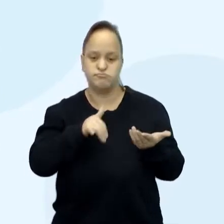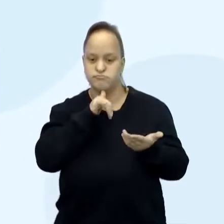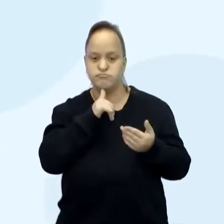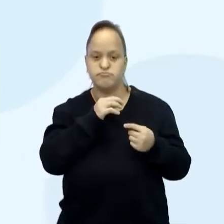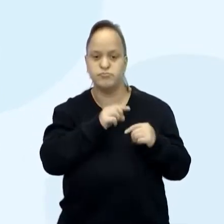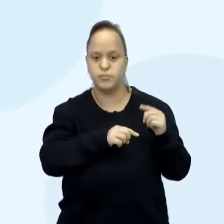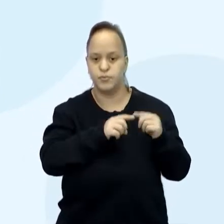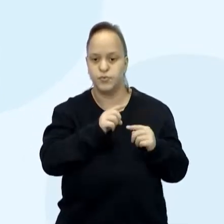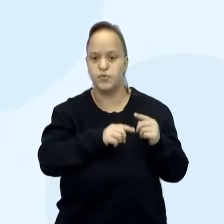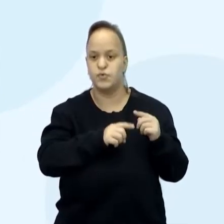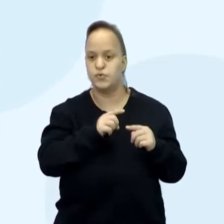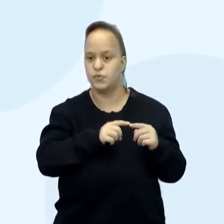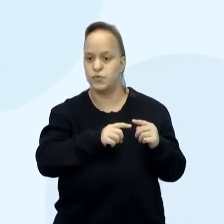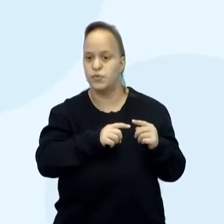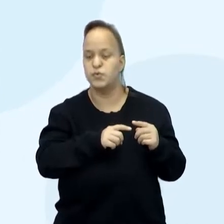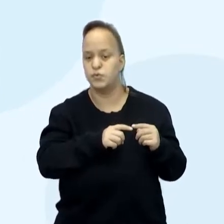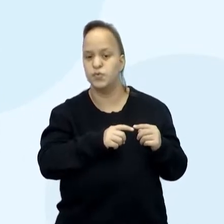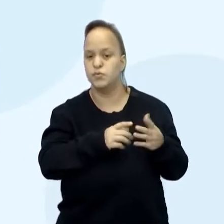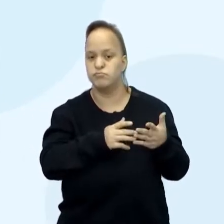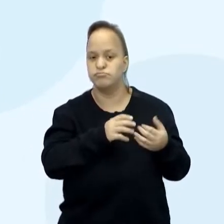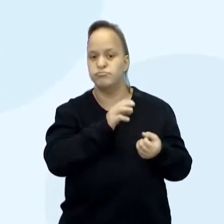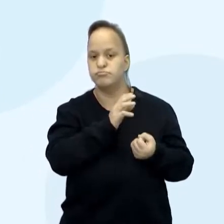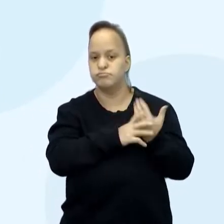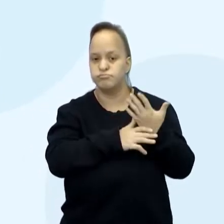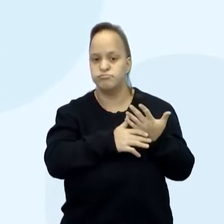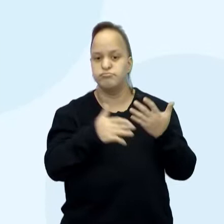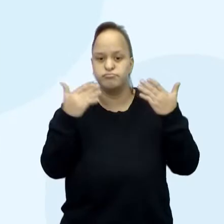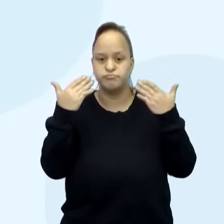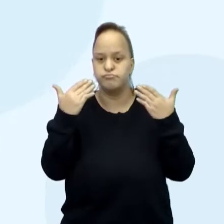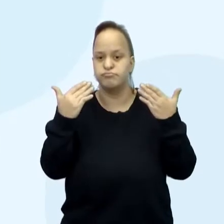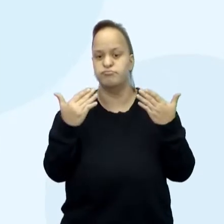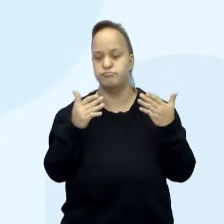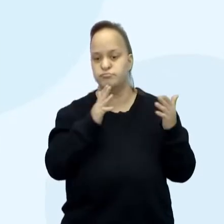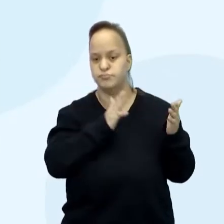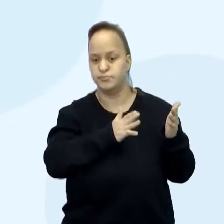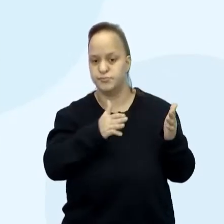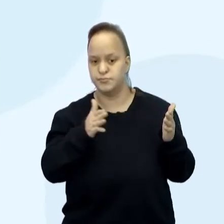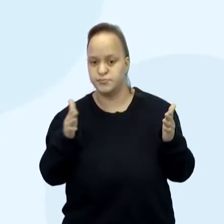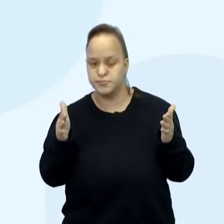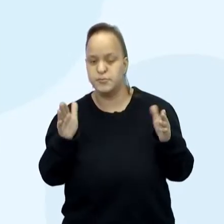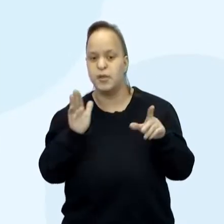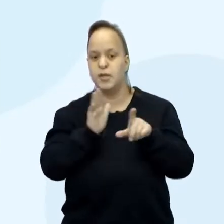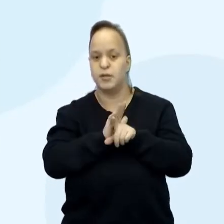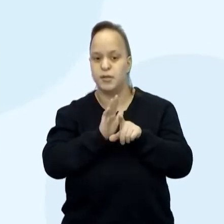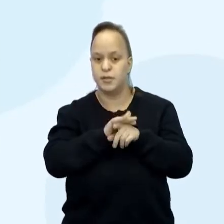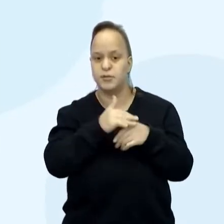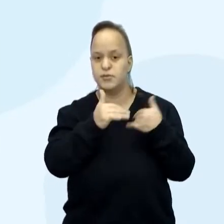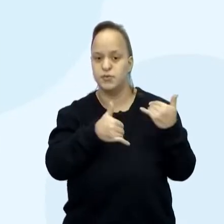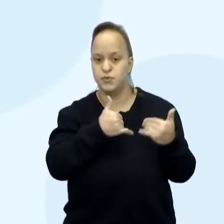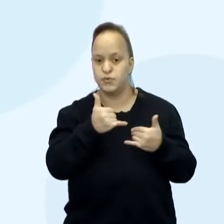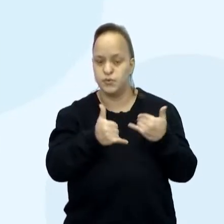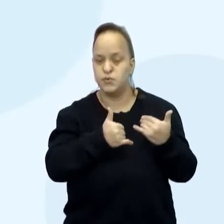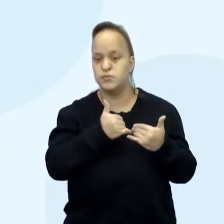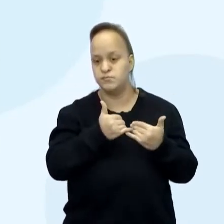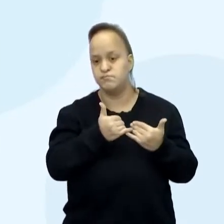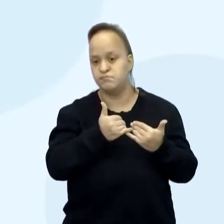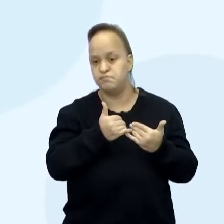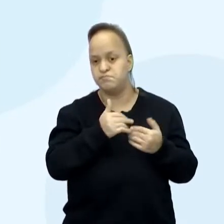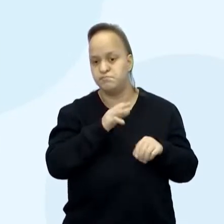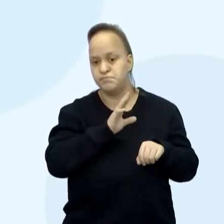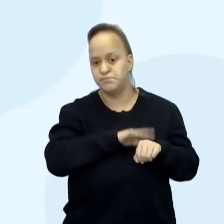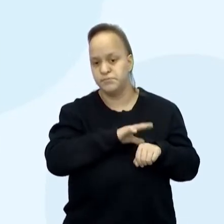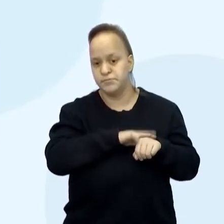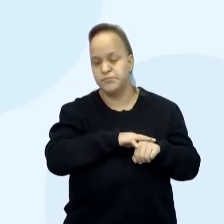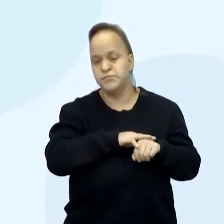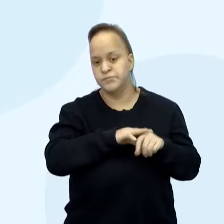na construção da sua aparência física, como de processos, leis, jogos, obras gráficas,